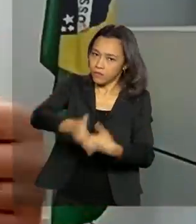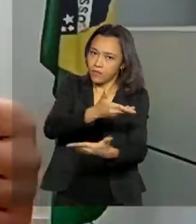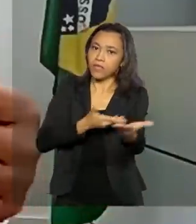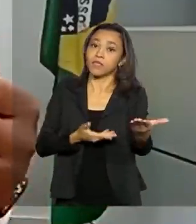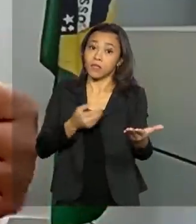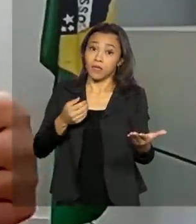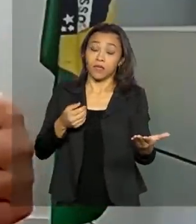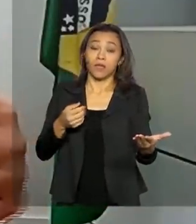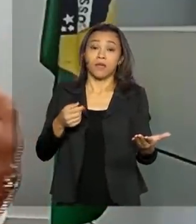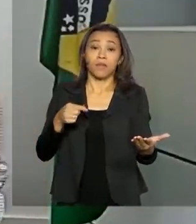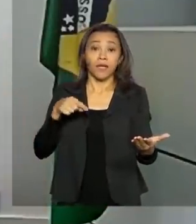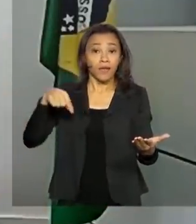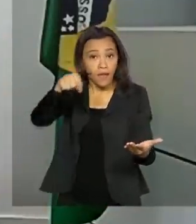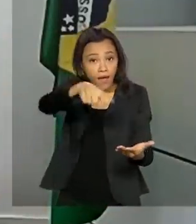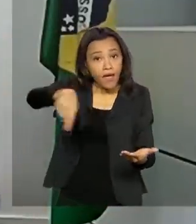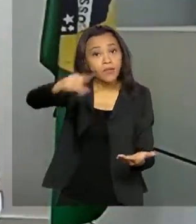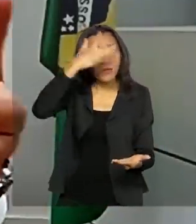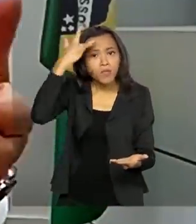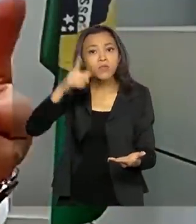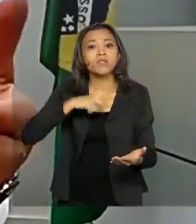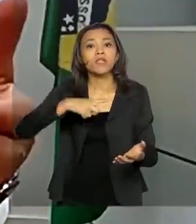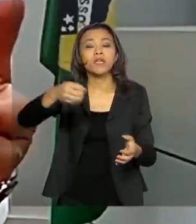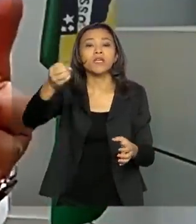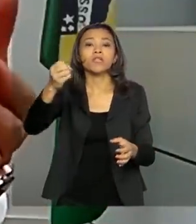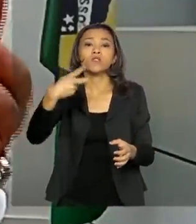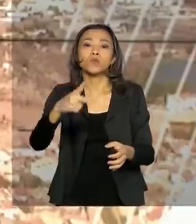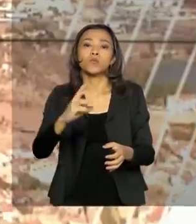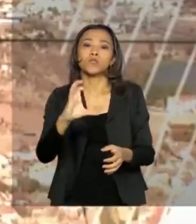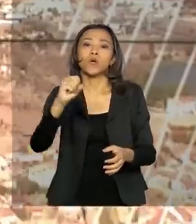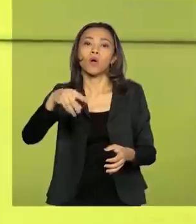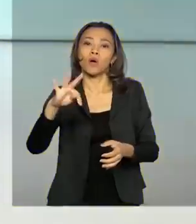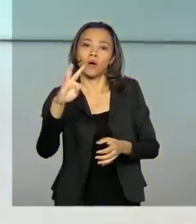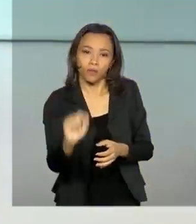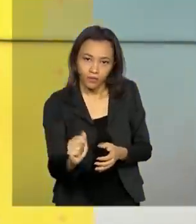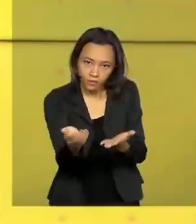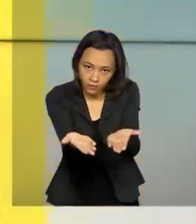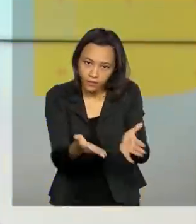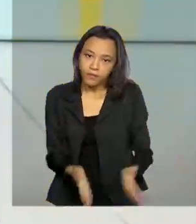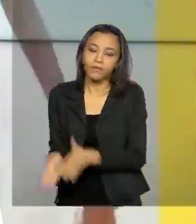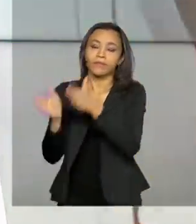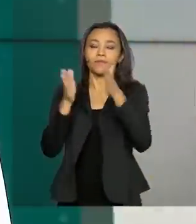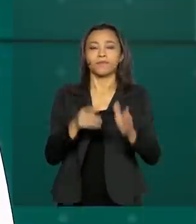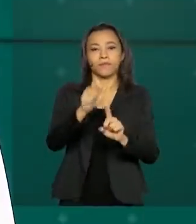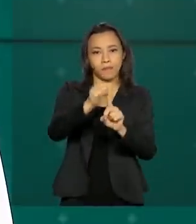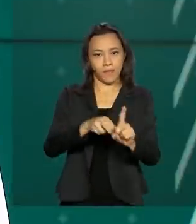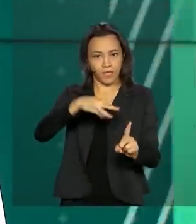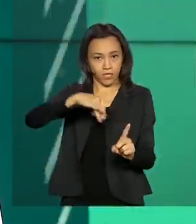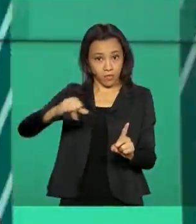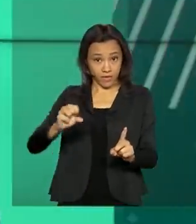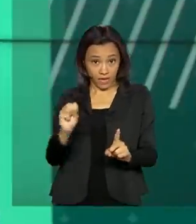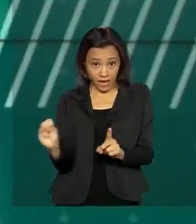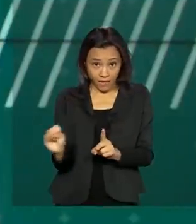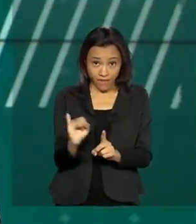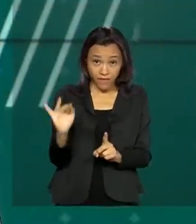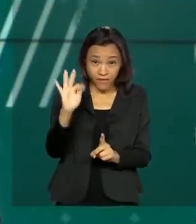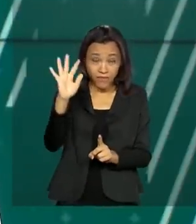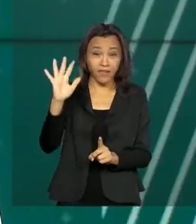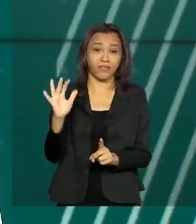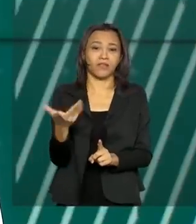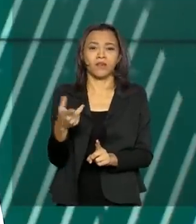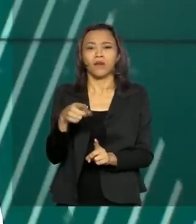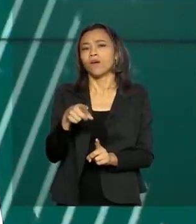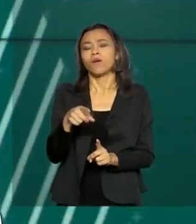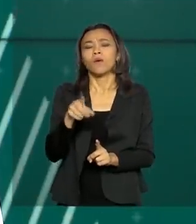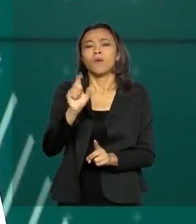colocaram a sua conta lá no aplicativo. Em março, a inflação oficial medida pelo Índice Nacional de